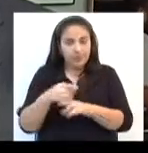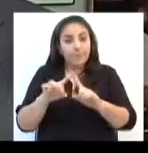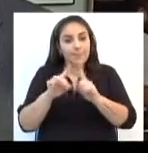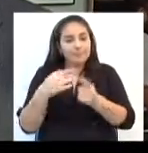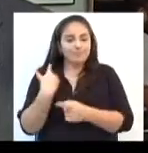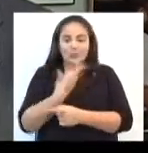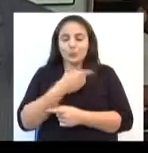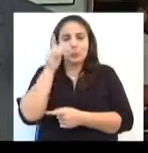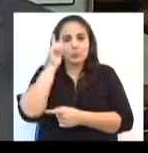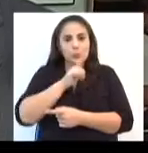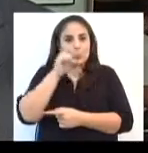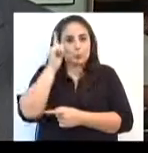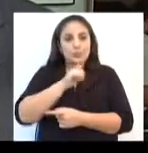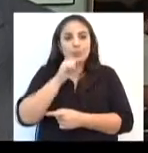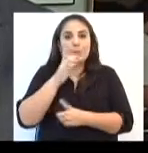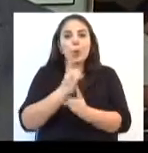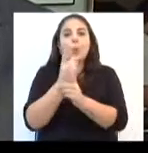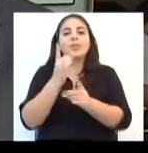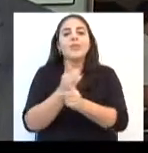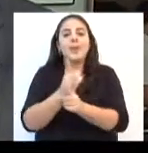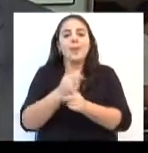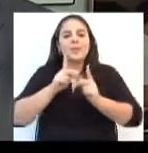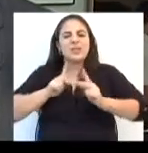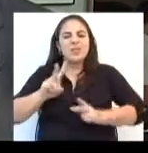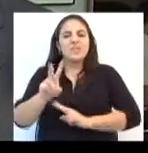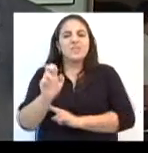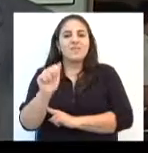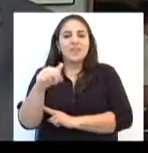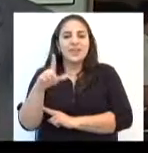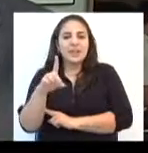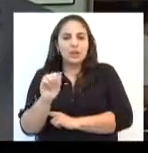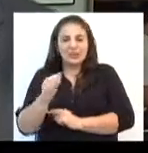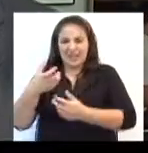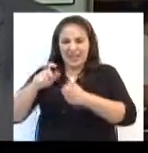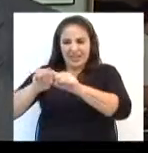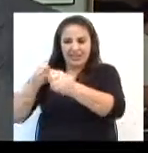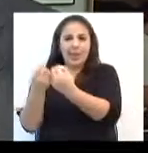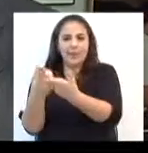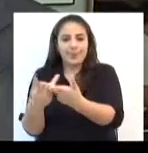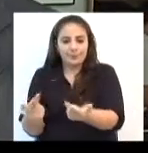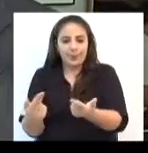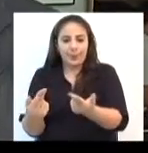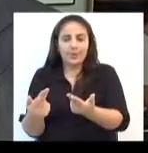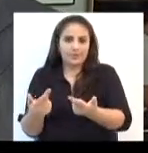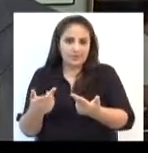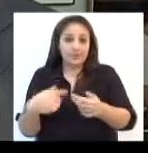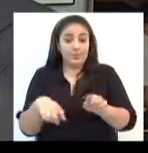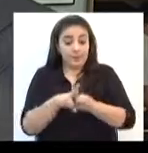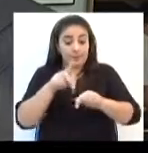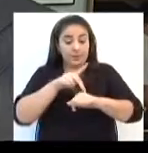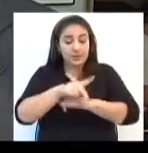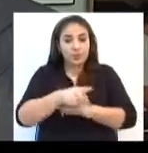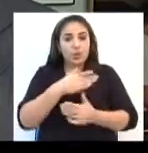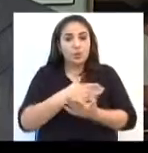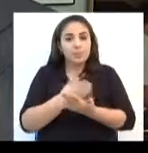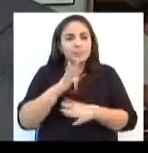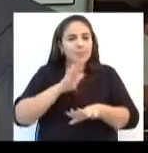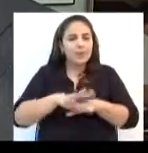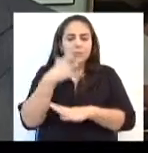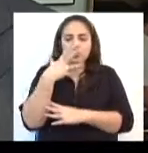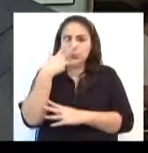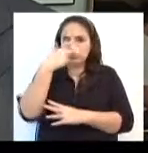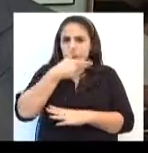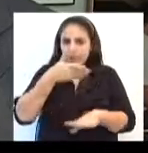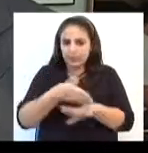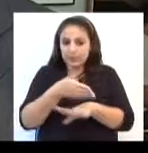nós não encontramos ali os vândalos, aqueles que quebram, aqueles que destroem. Então, Passo Fundo, ele se torna cada vez mais